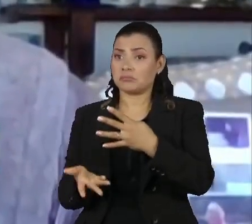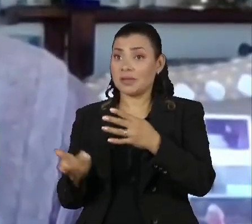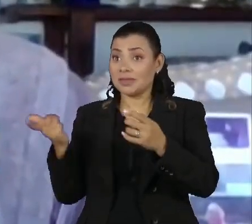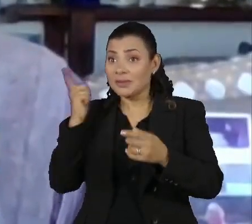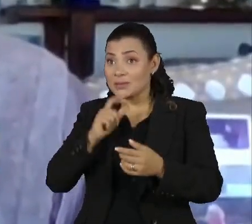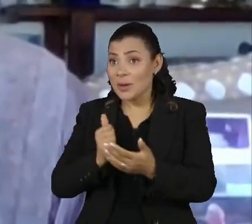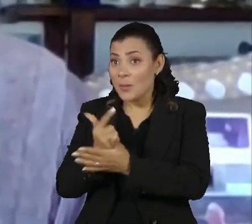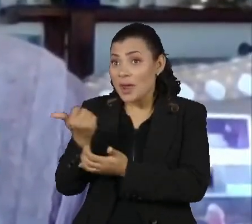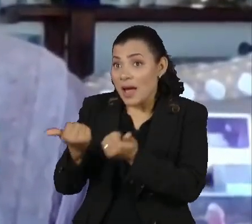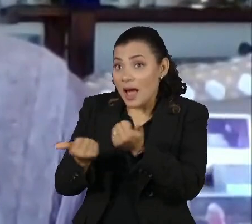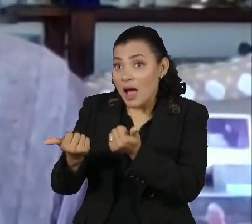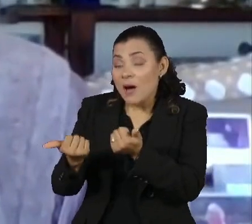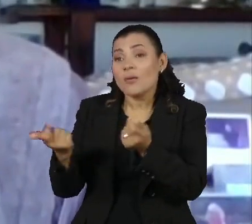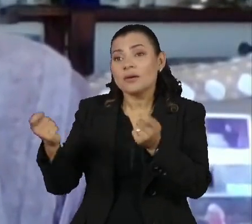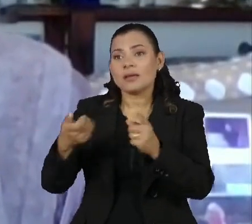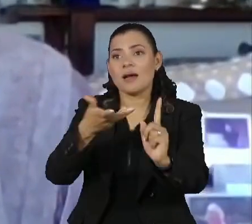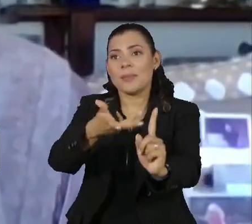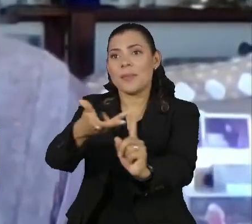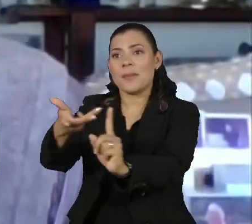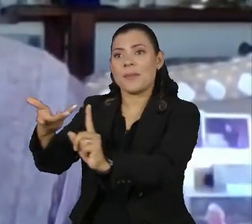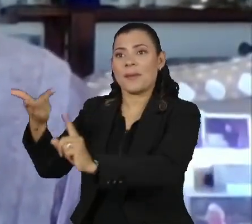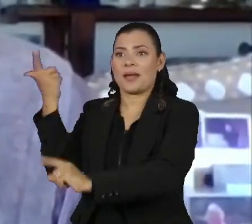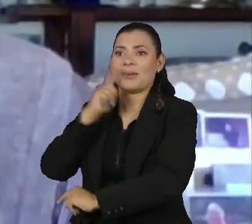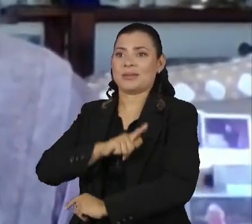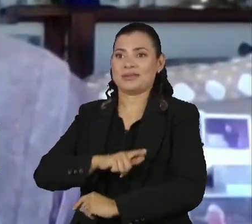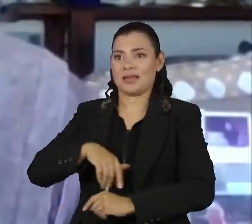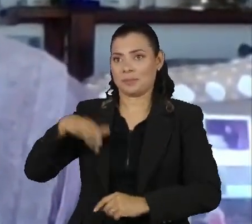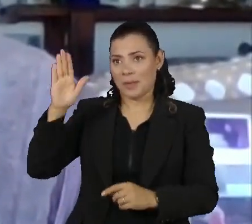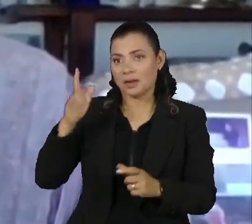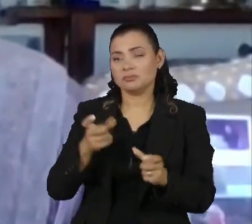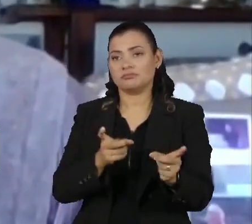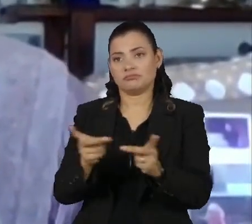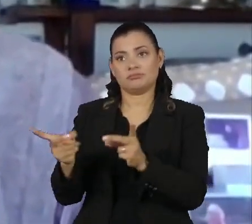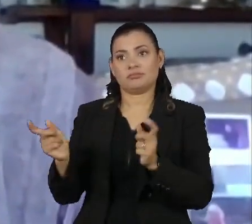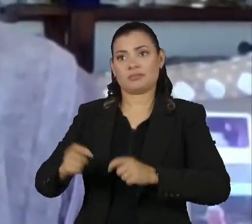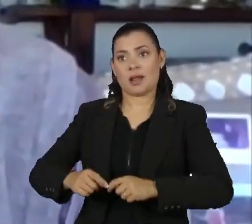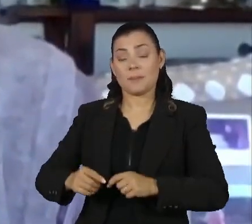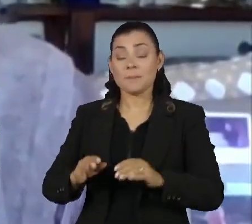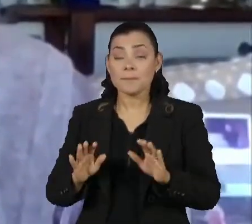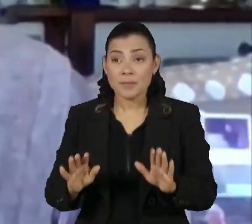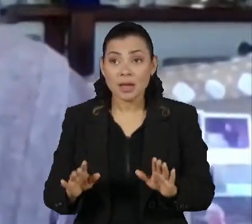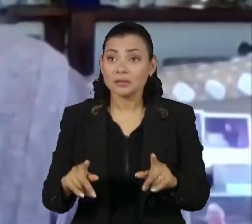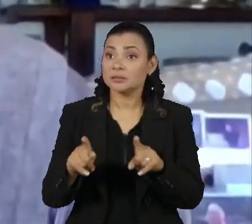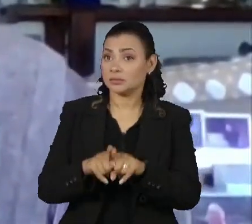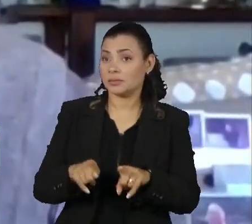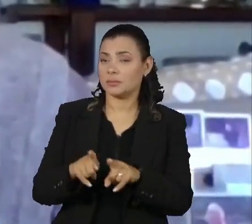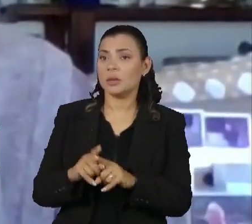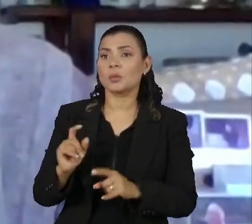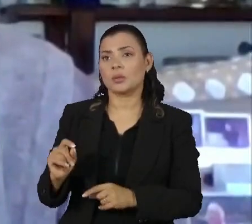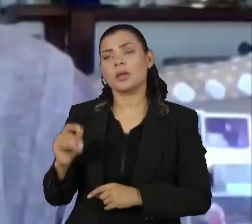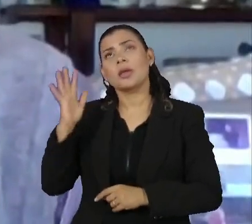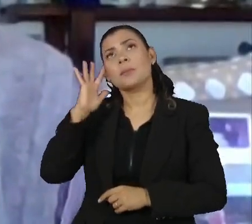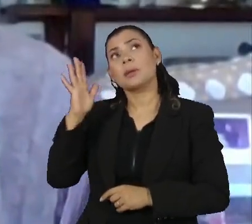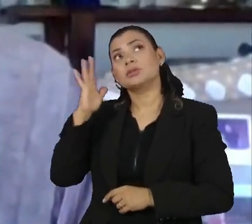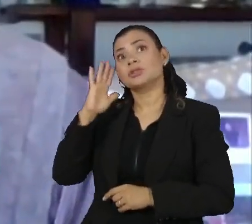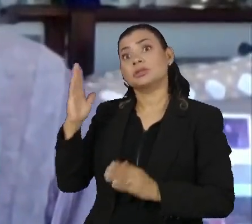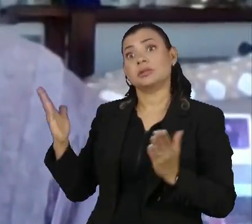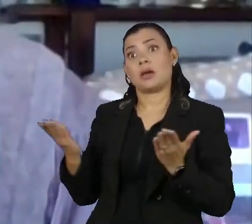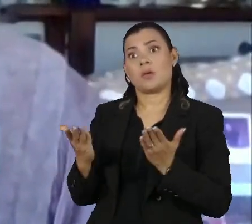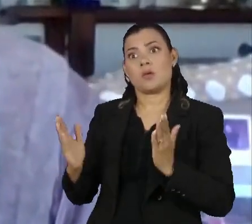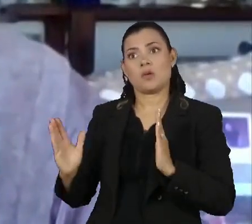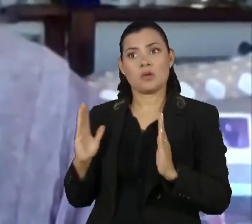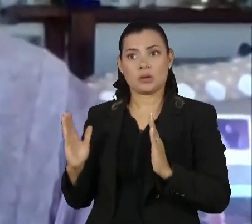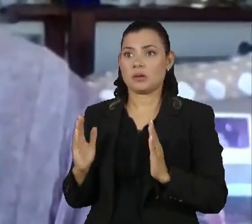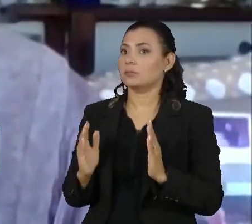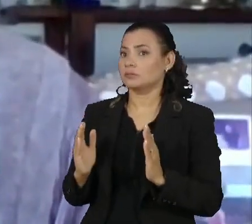nós teremos uma demanda bastante elevada para isso tudo. Inclusive, imagina-se nesse instante,